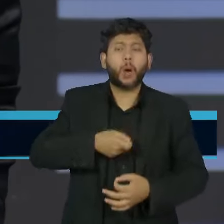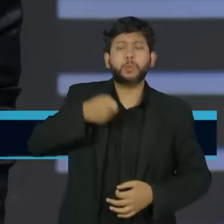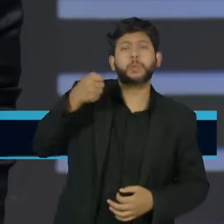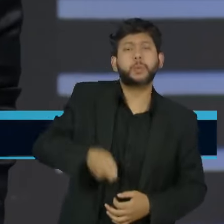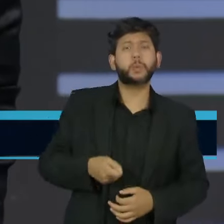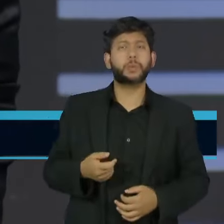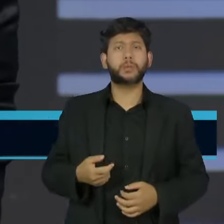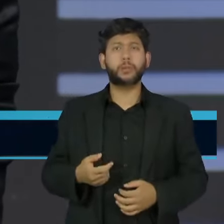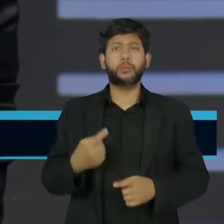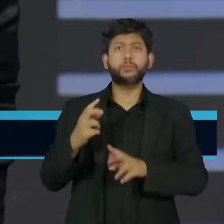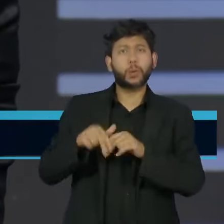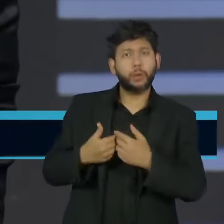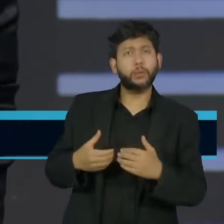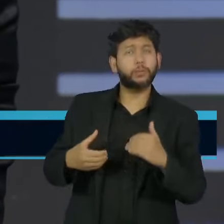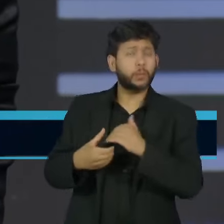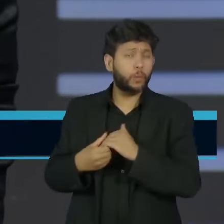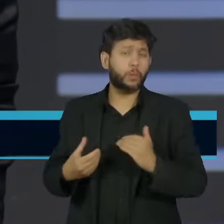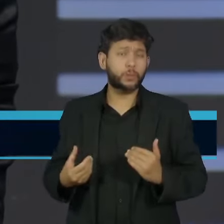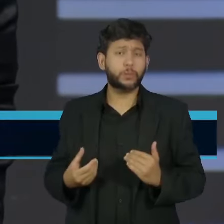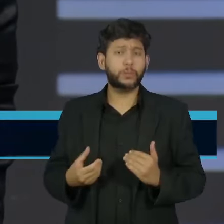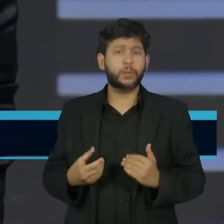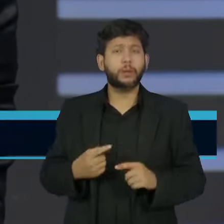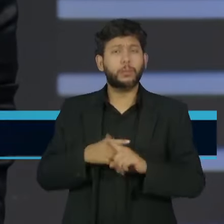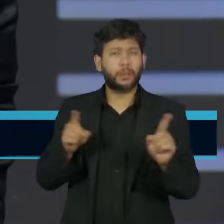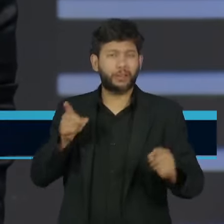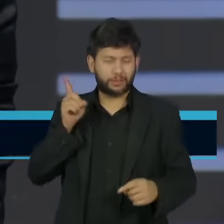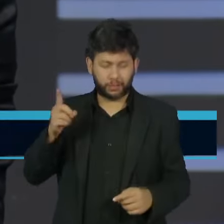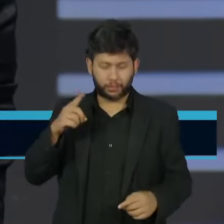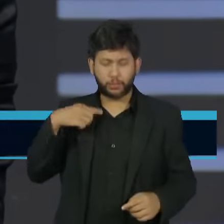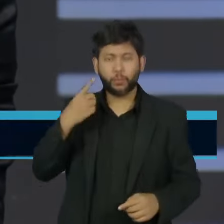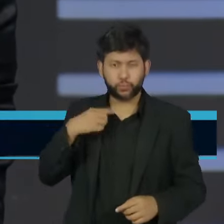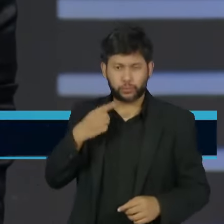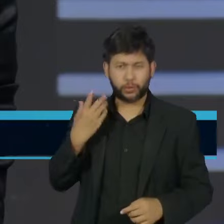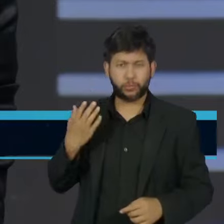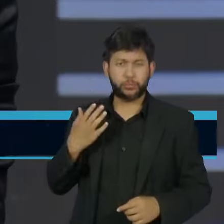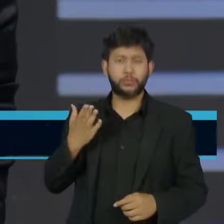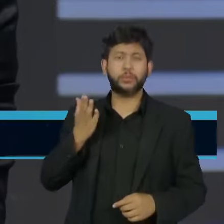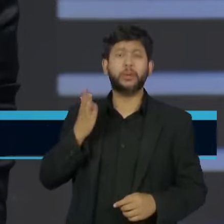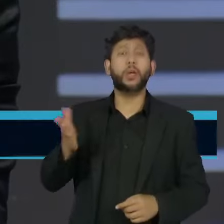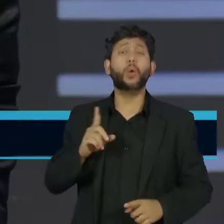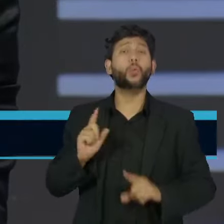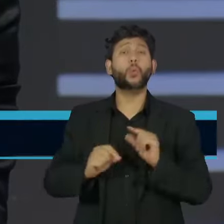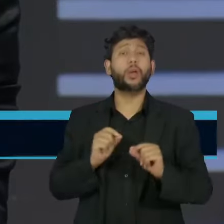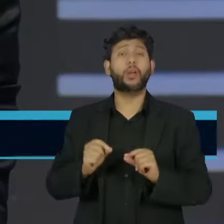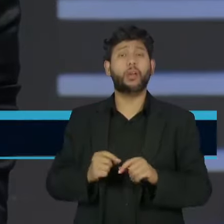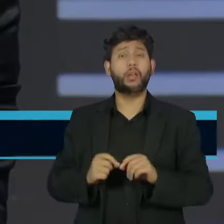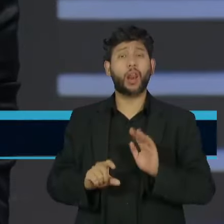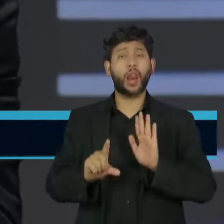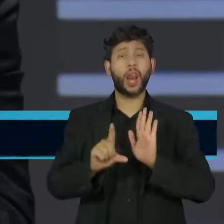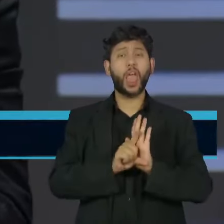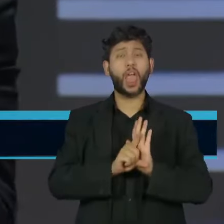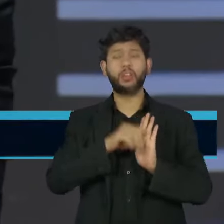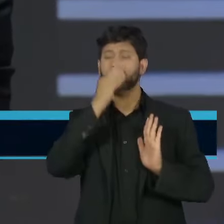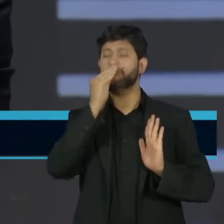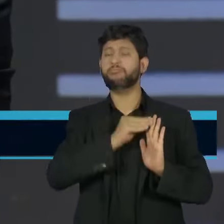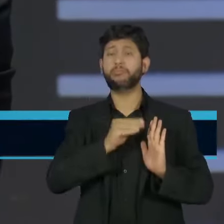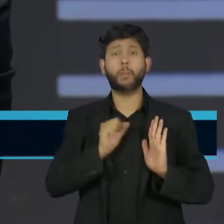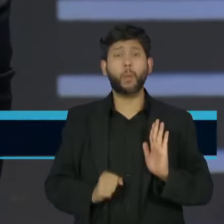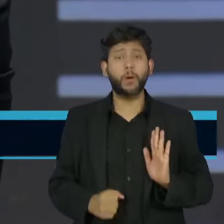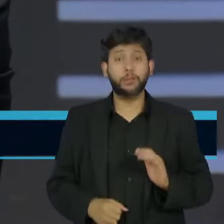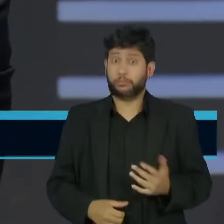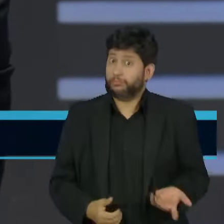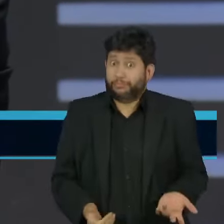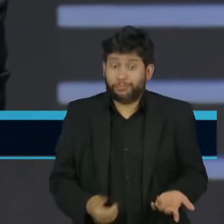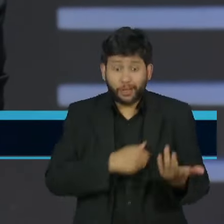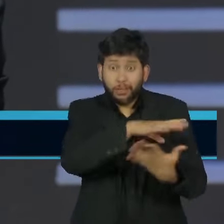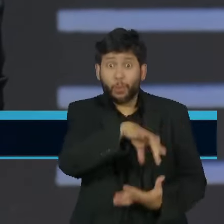votos. Mas, no caso, o deputado parlamentar não está acima da lei. Ele não pode conspirar contra